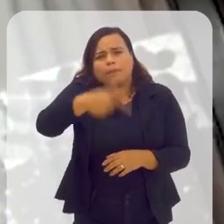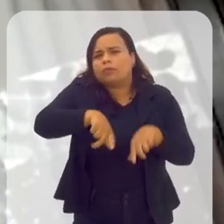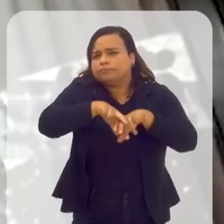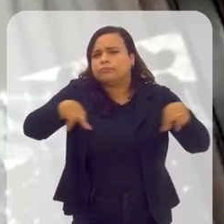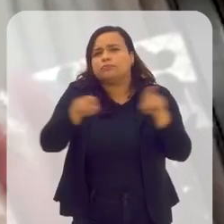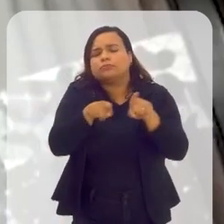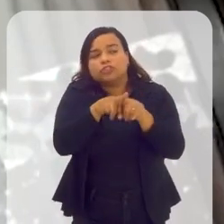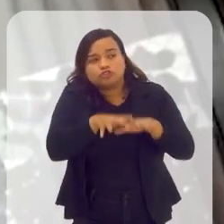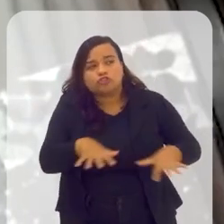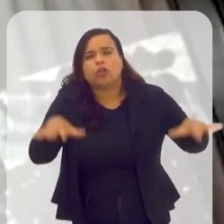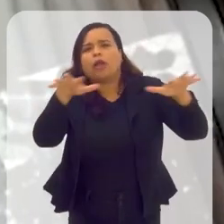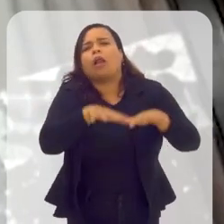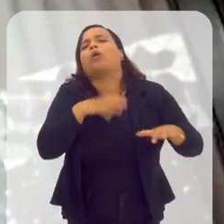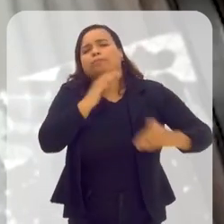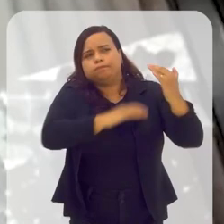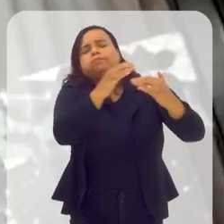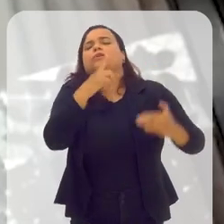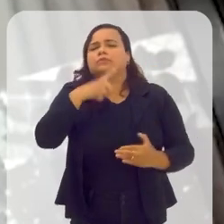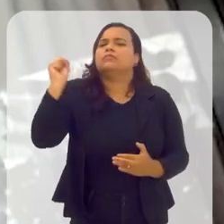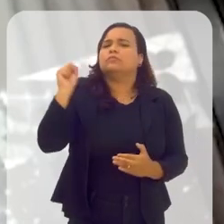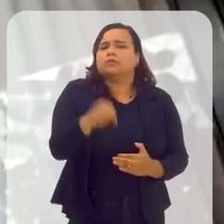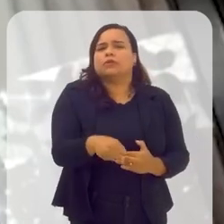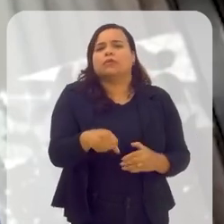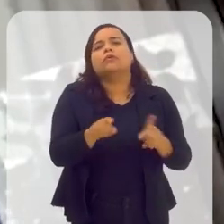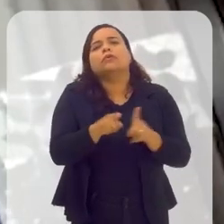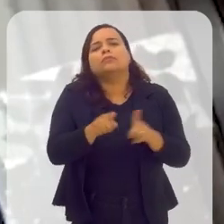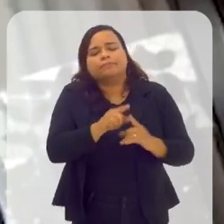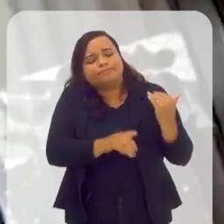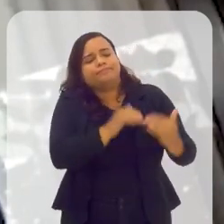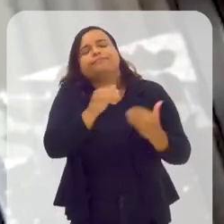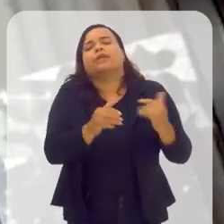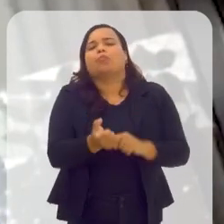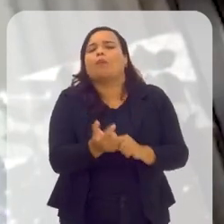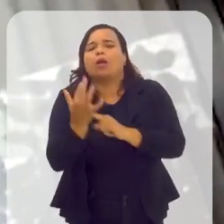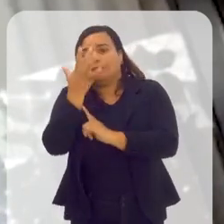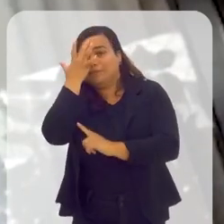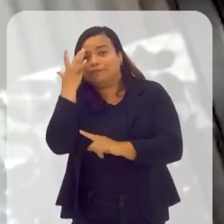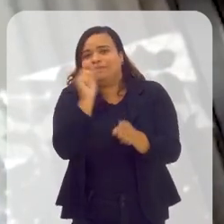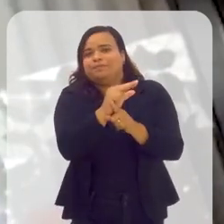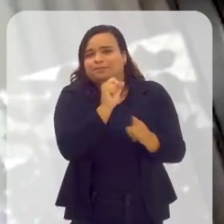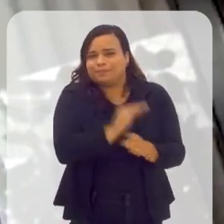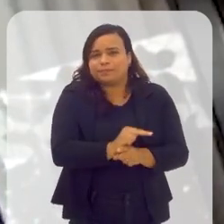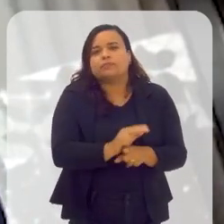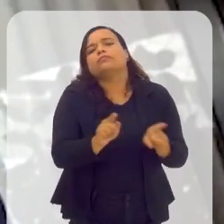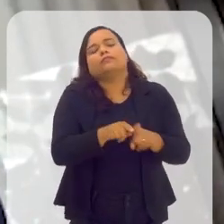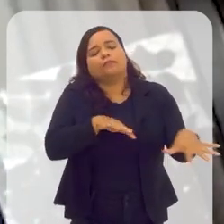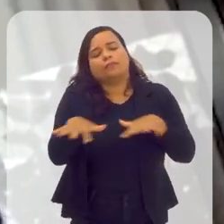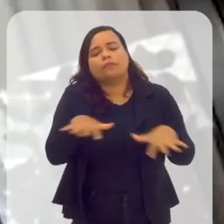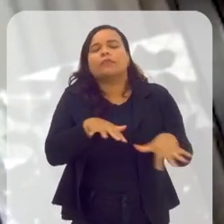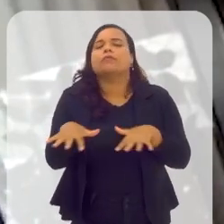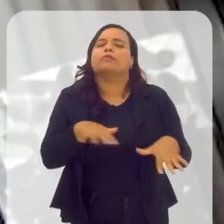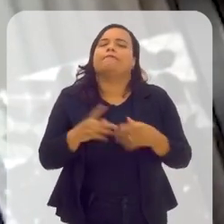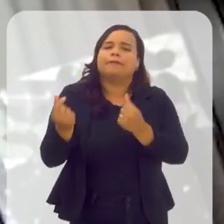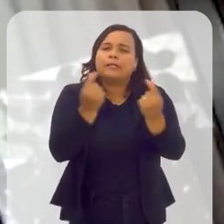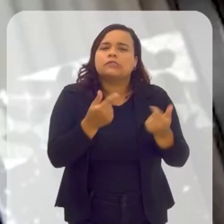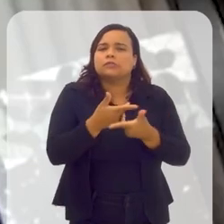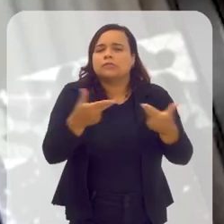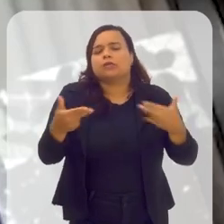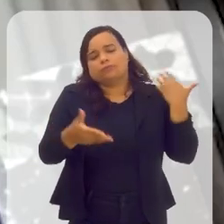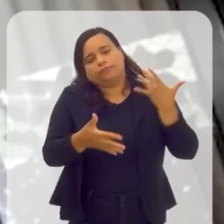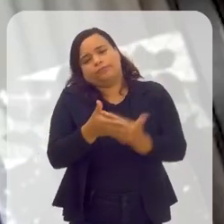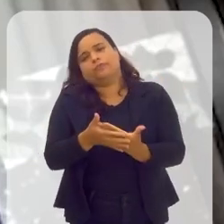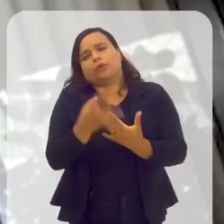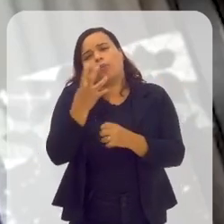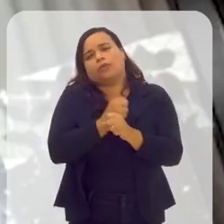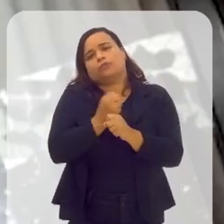E um quadro geral é que houve avanço, sim, inclusive em crescimento de números cooperados, em crescimento e movimentação financeira nesses últimos